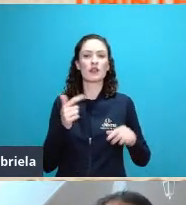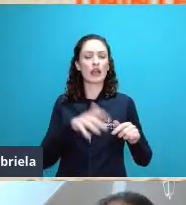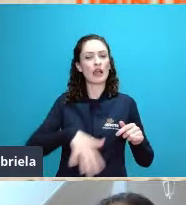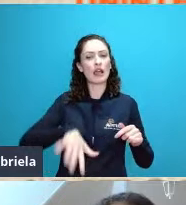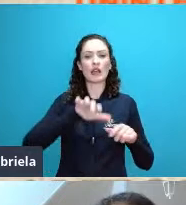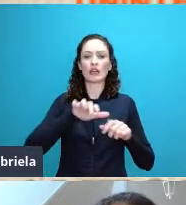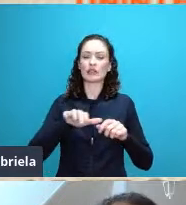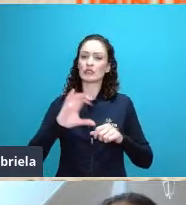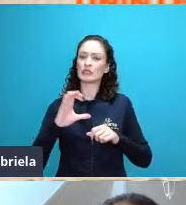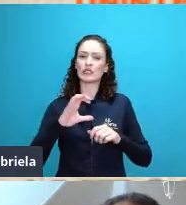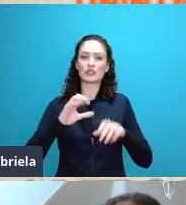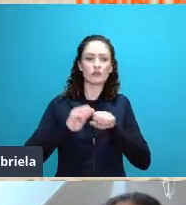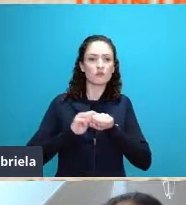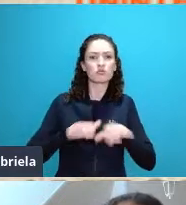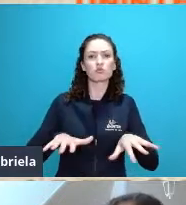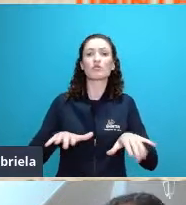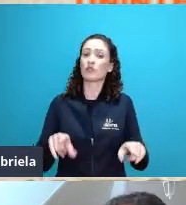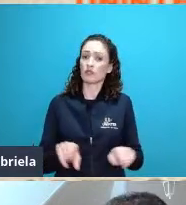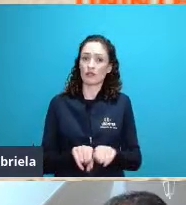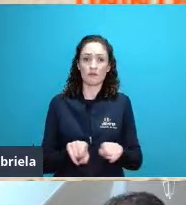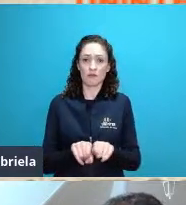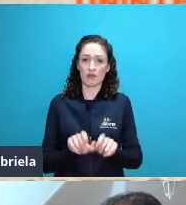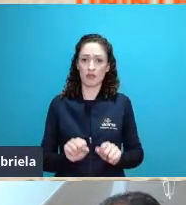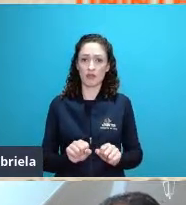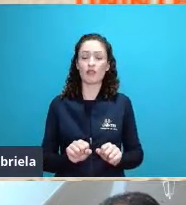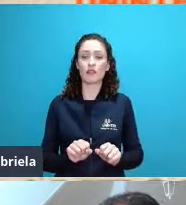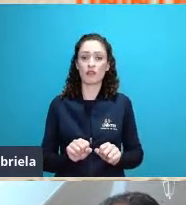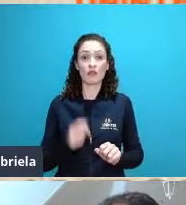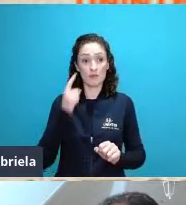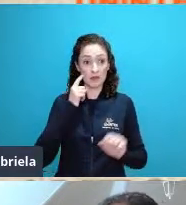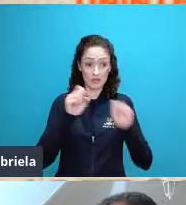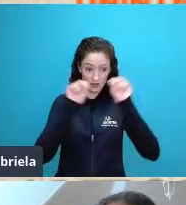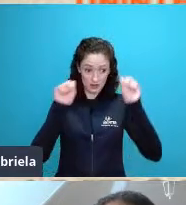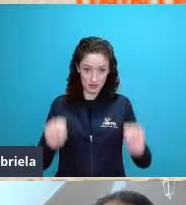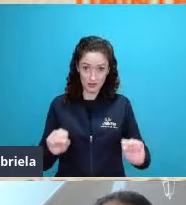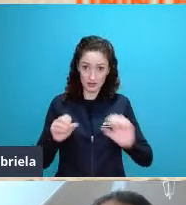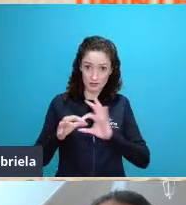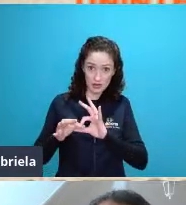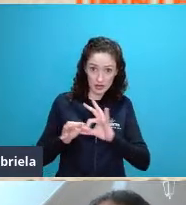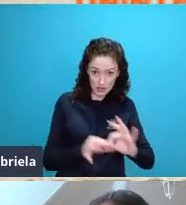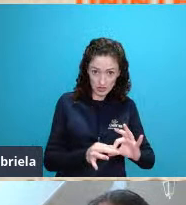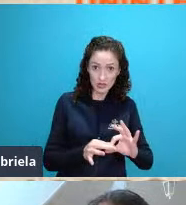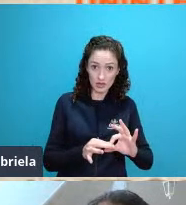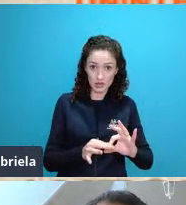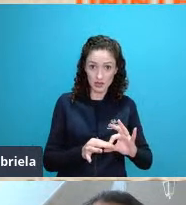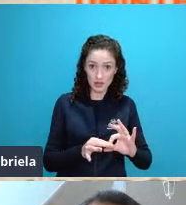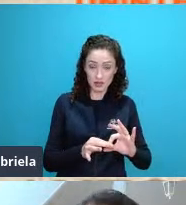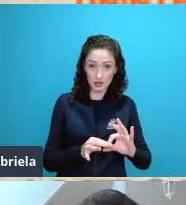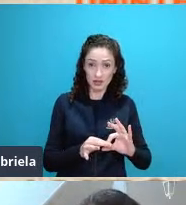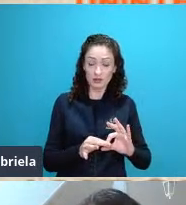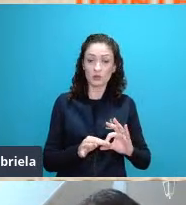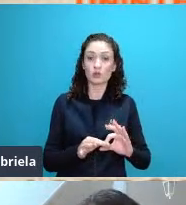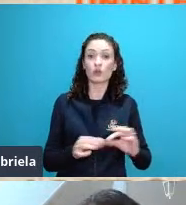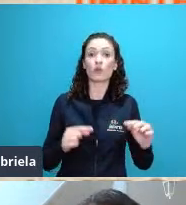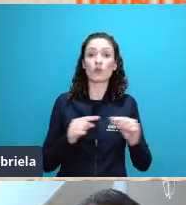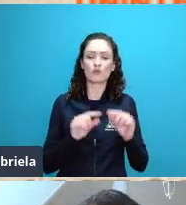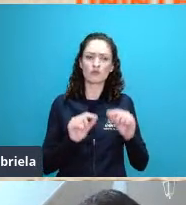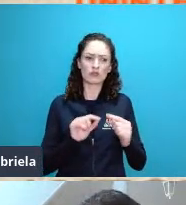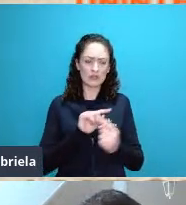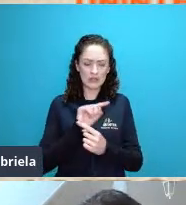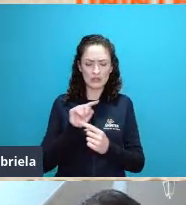então de que um sistema integrado ele é muito mais do que suas partes